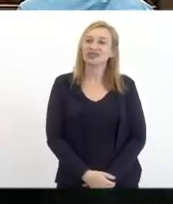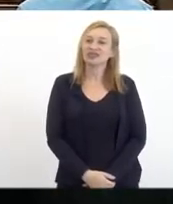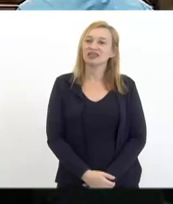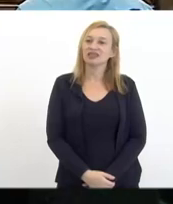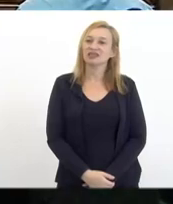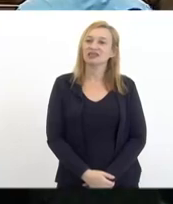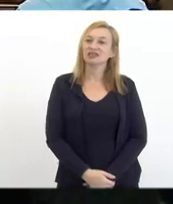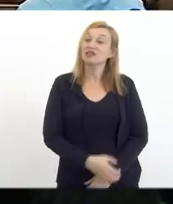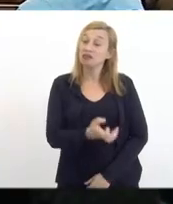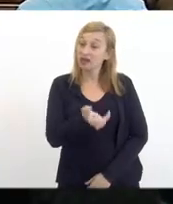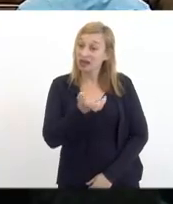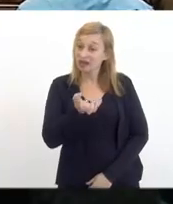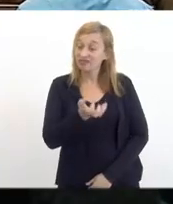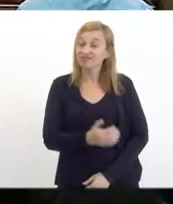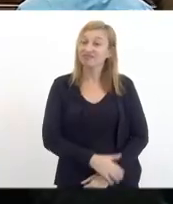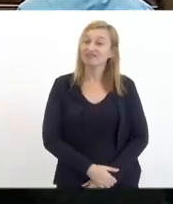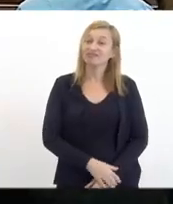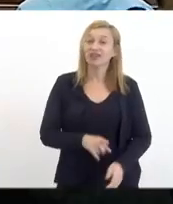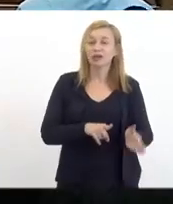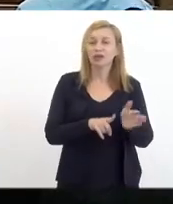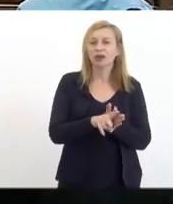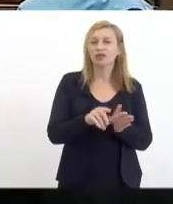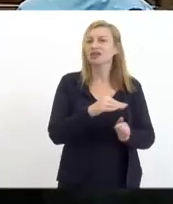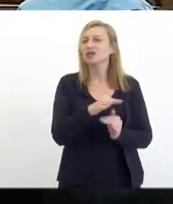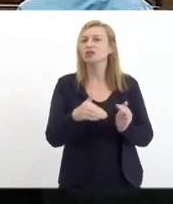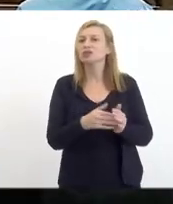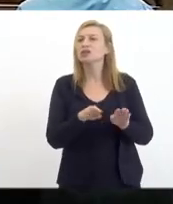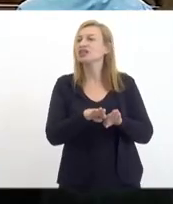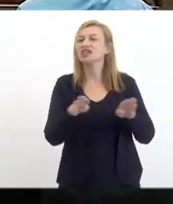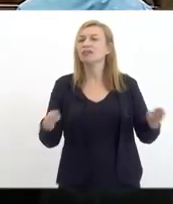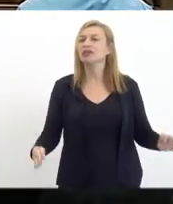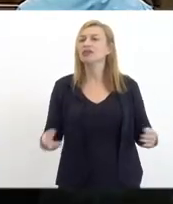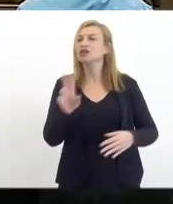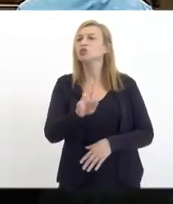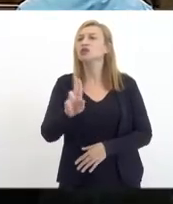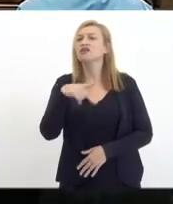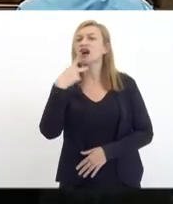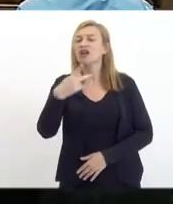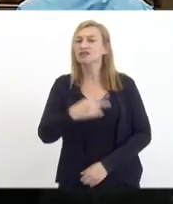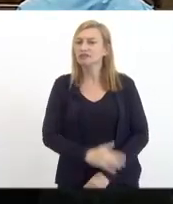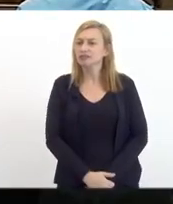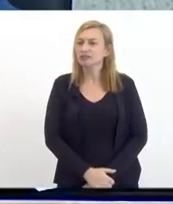eu quero perguntar aos presentes aqui da mesa que querem usar da palavra